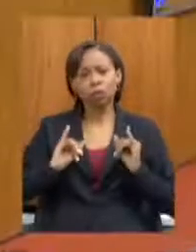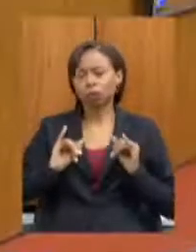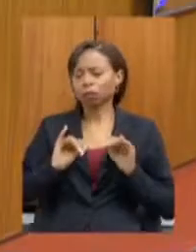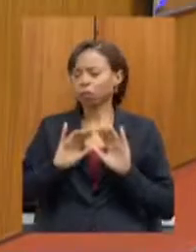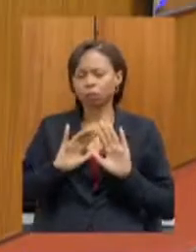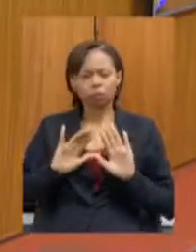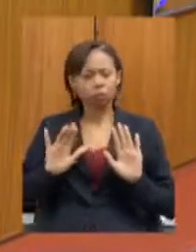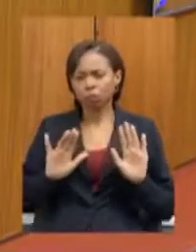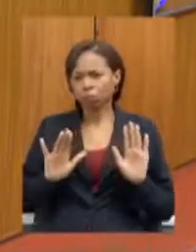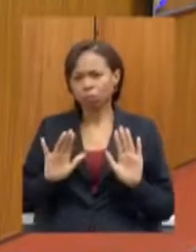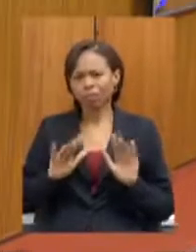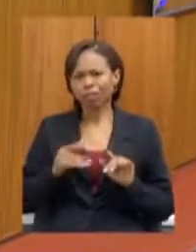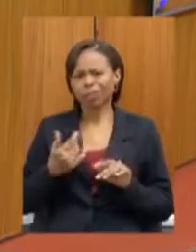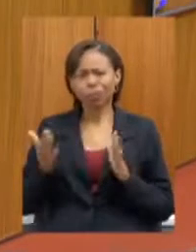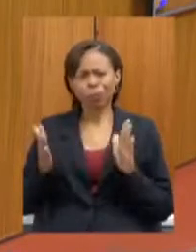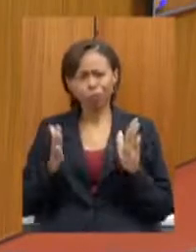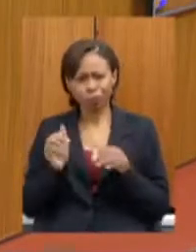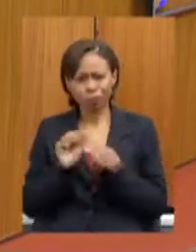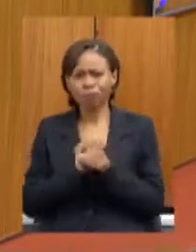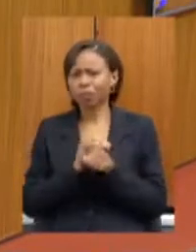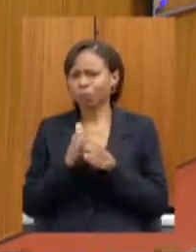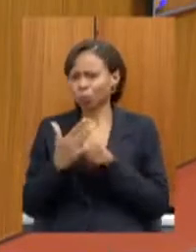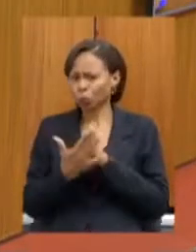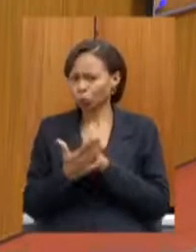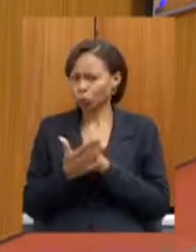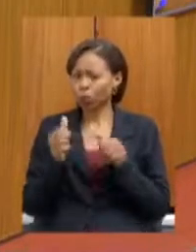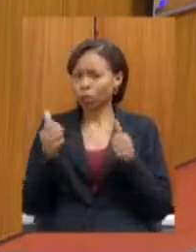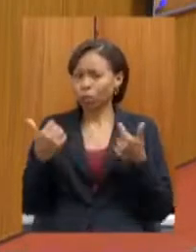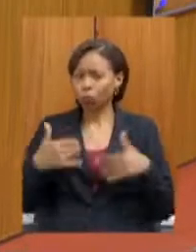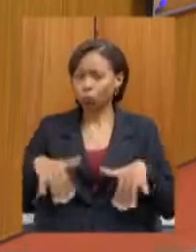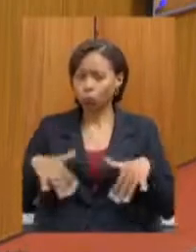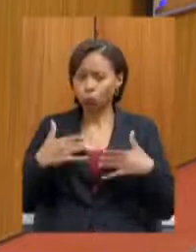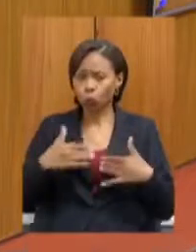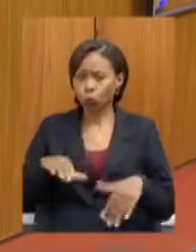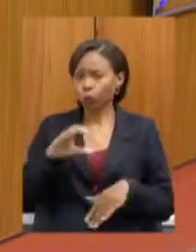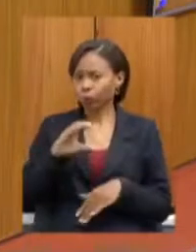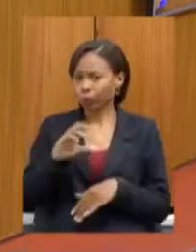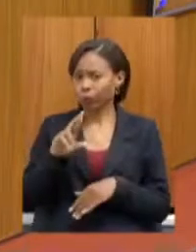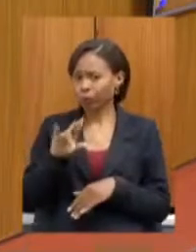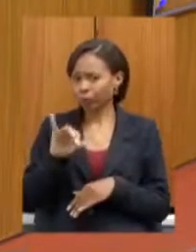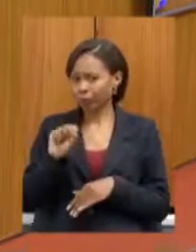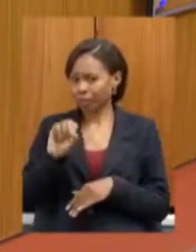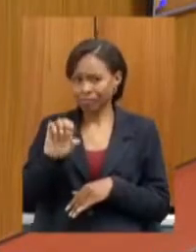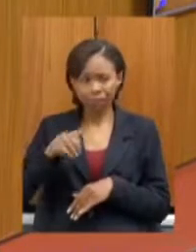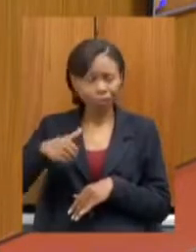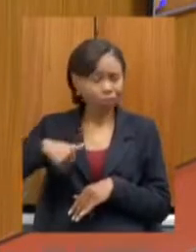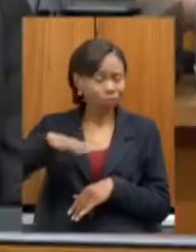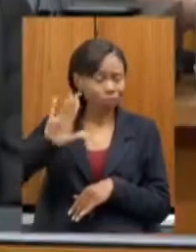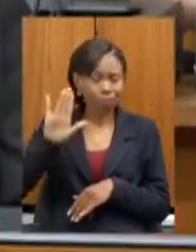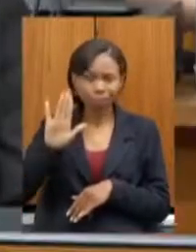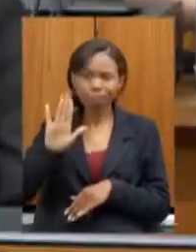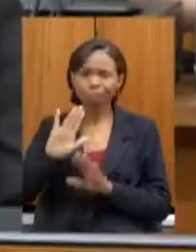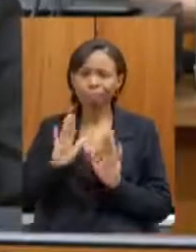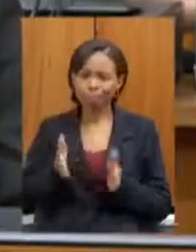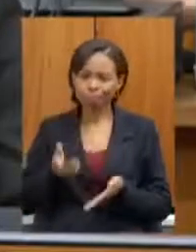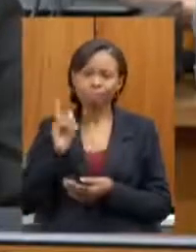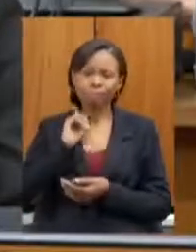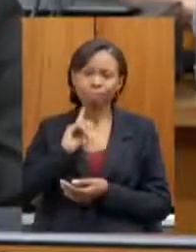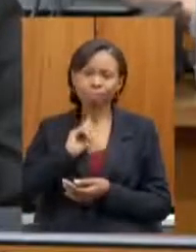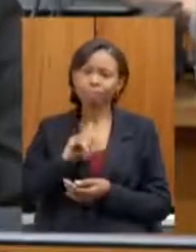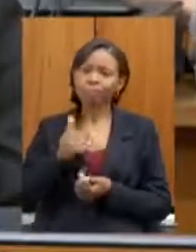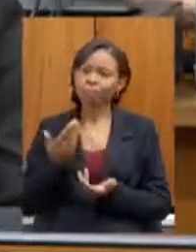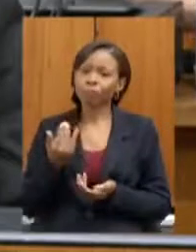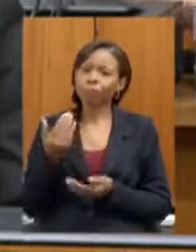maior que Minas Gerais já enfrentou. Então, quero dizer que é muito importante esse programa de